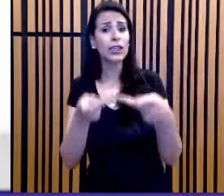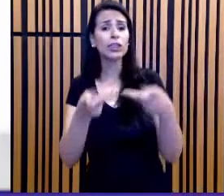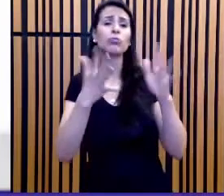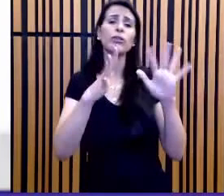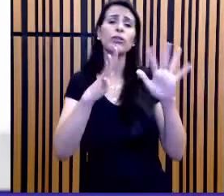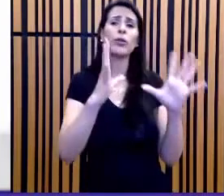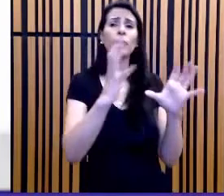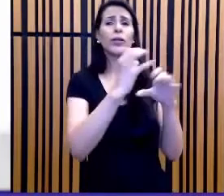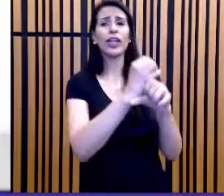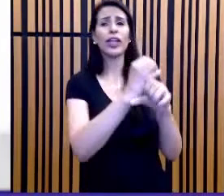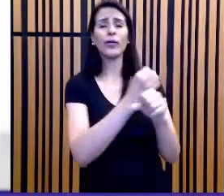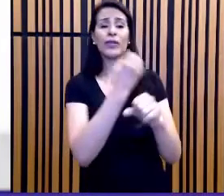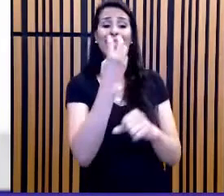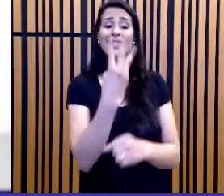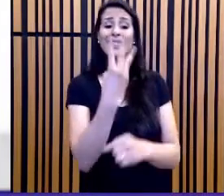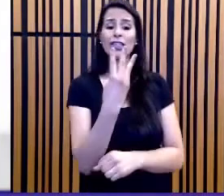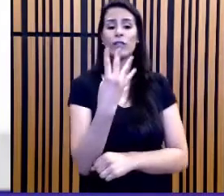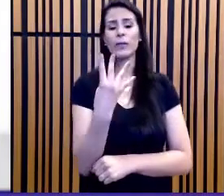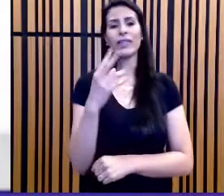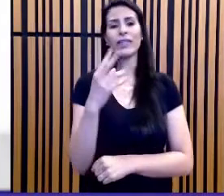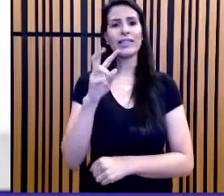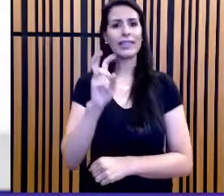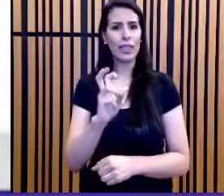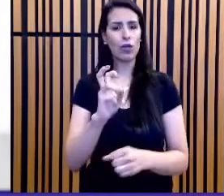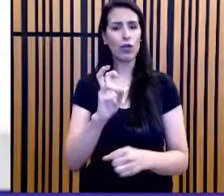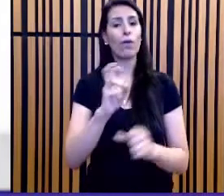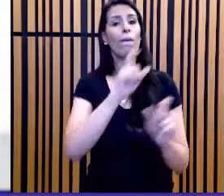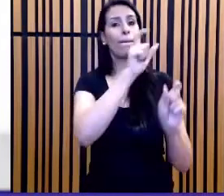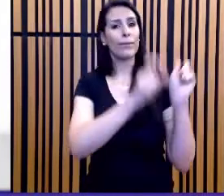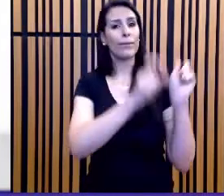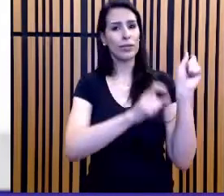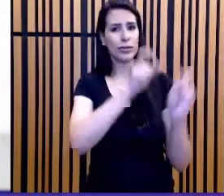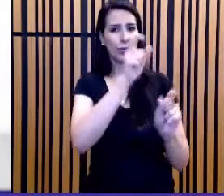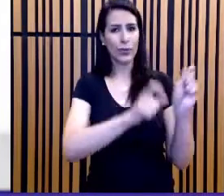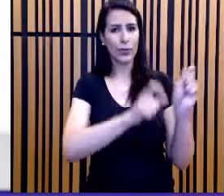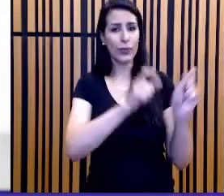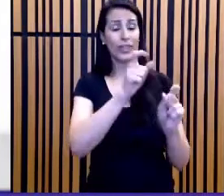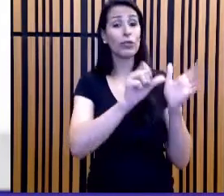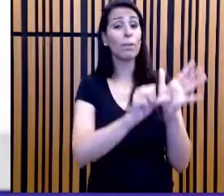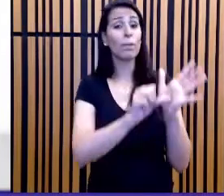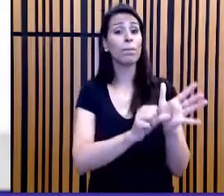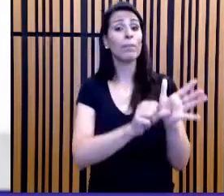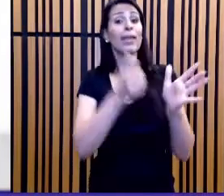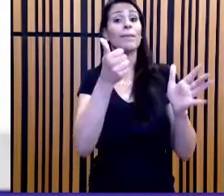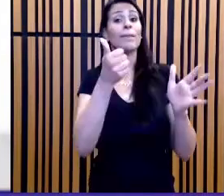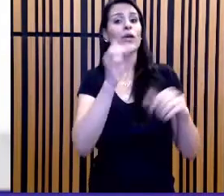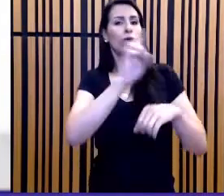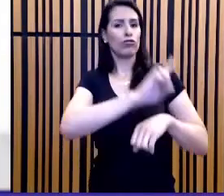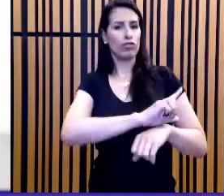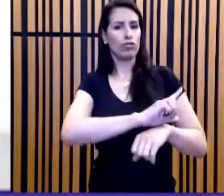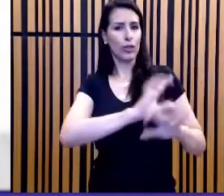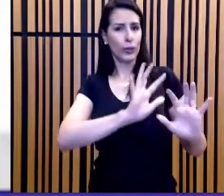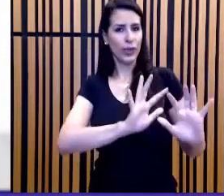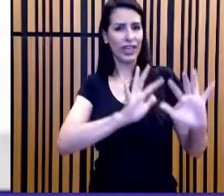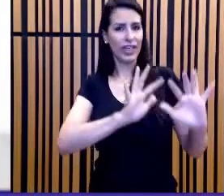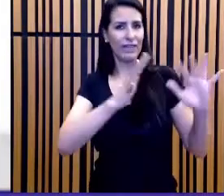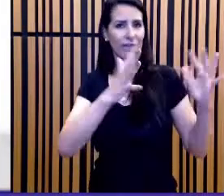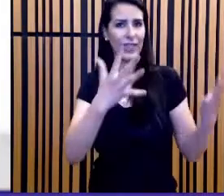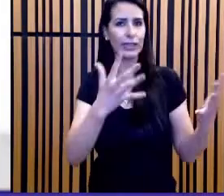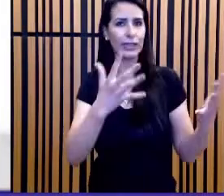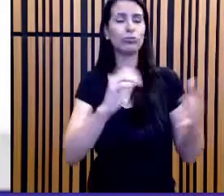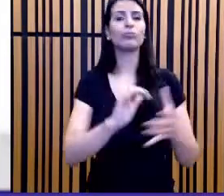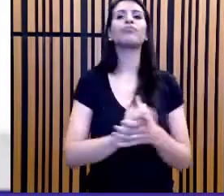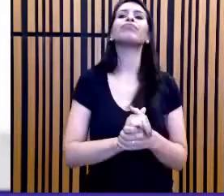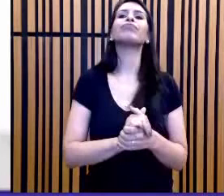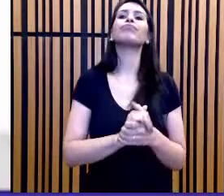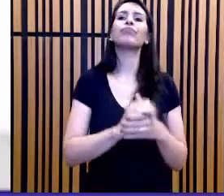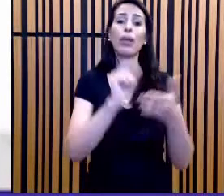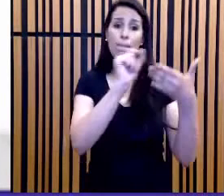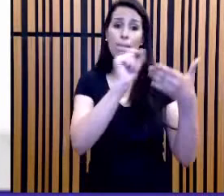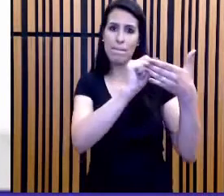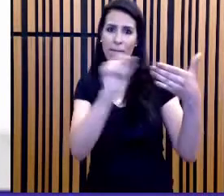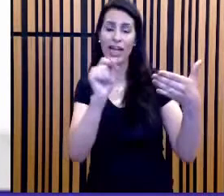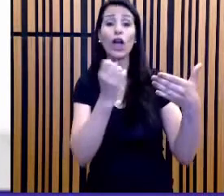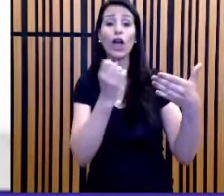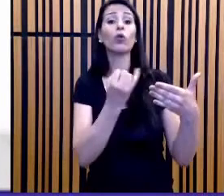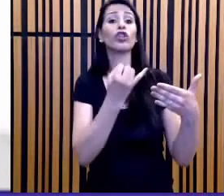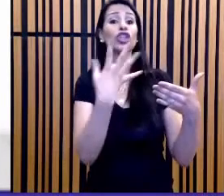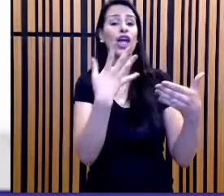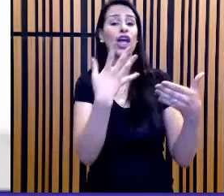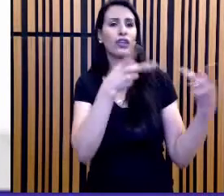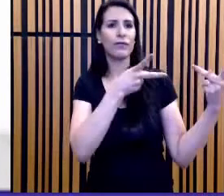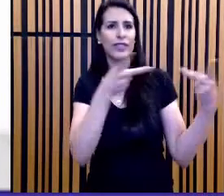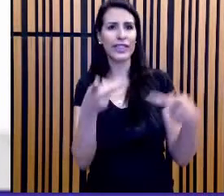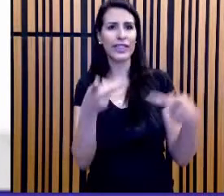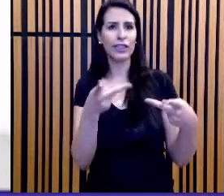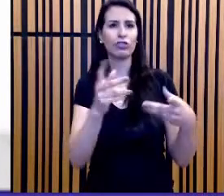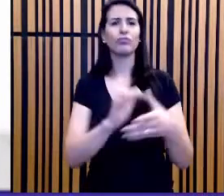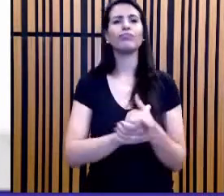345 visitantes para o primeiro dia do evento. Muito bem. Uma representação possível do